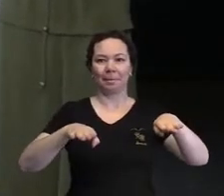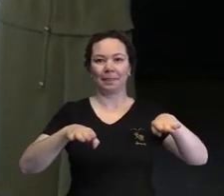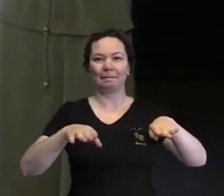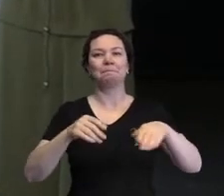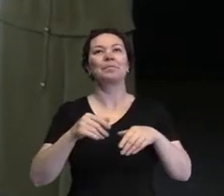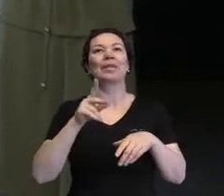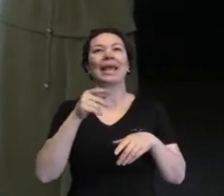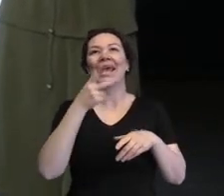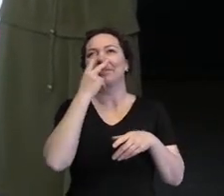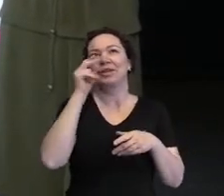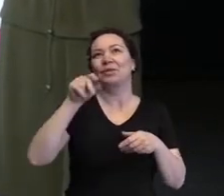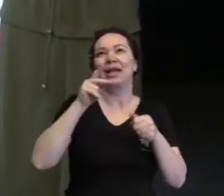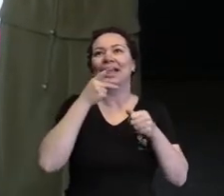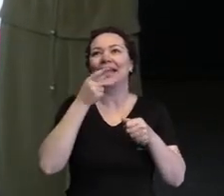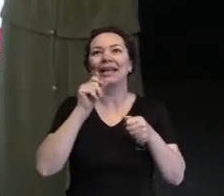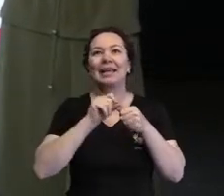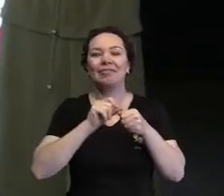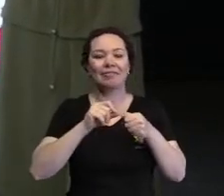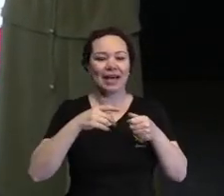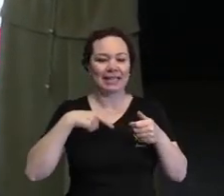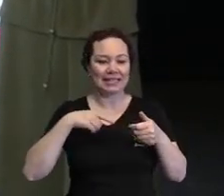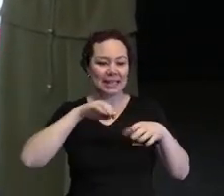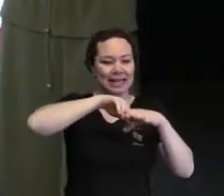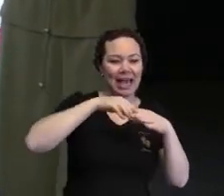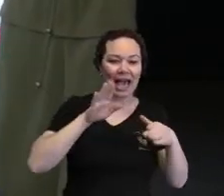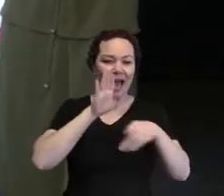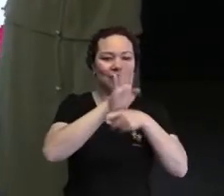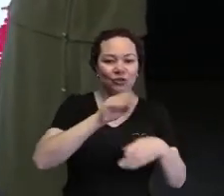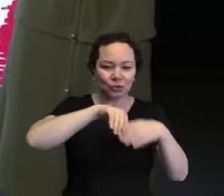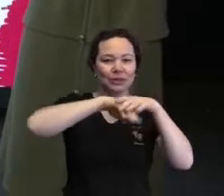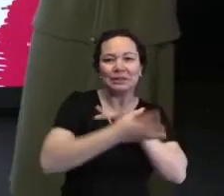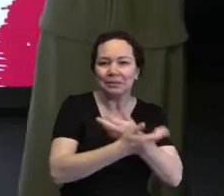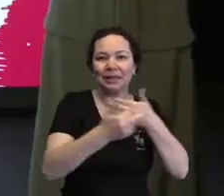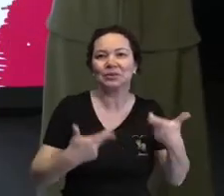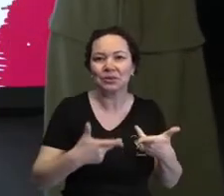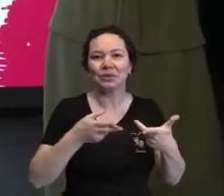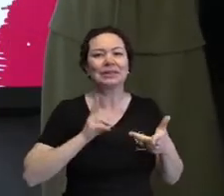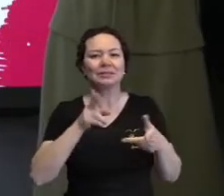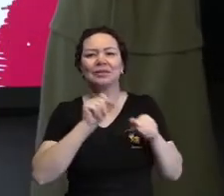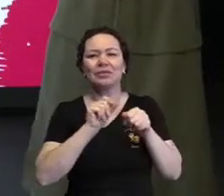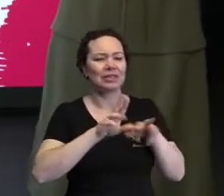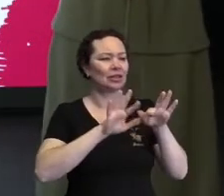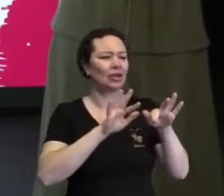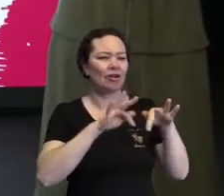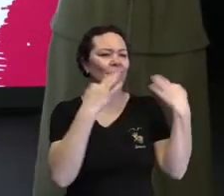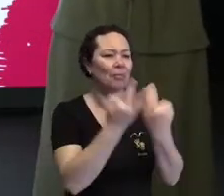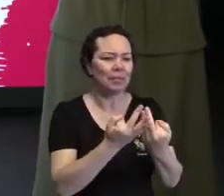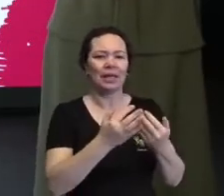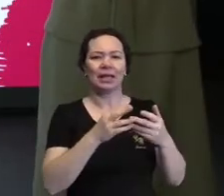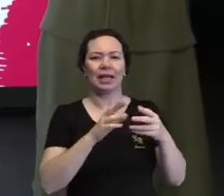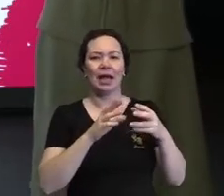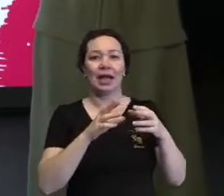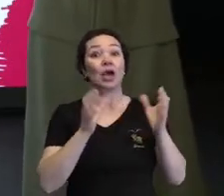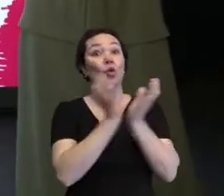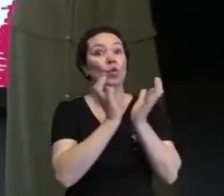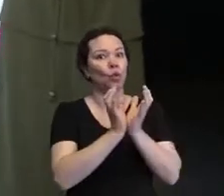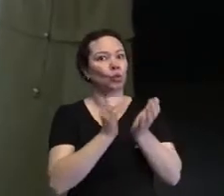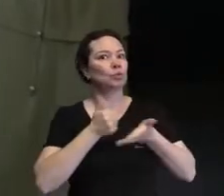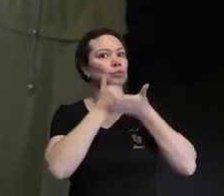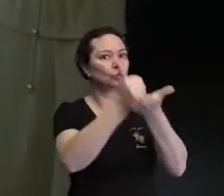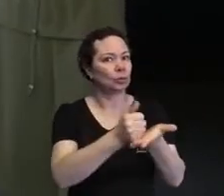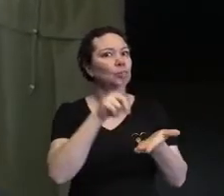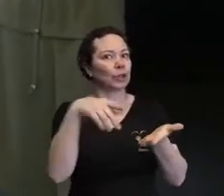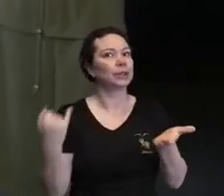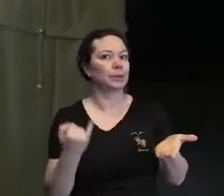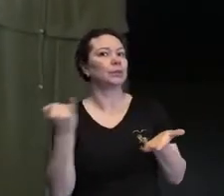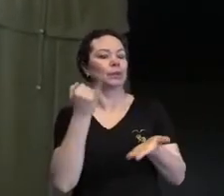a gente está o tempo todo articulando, com a família, dentro de casa, com a rede de apoio. Muito importante poder contar com